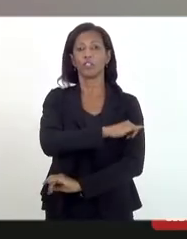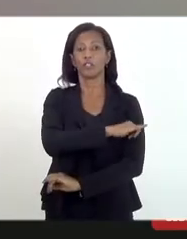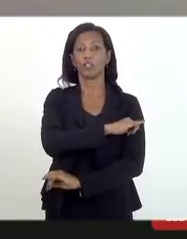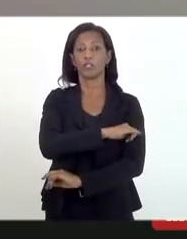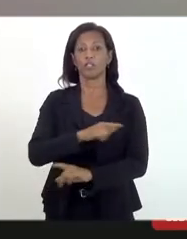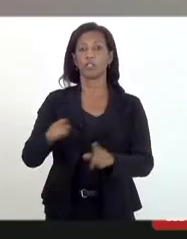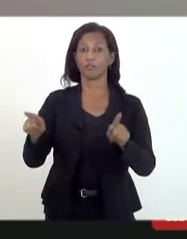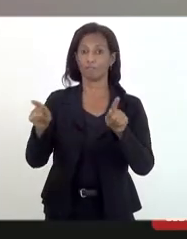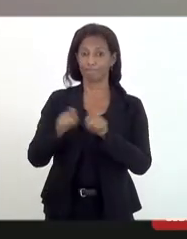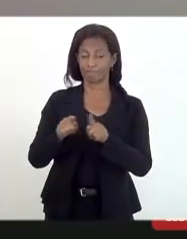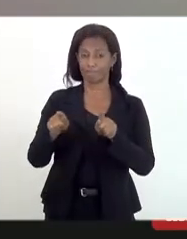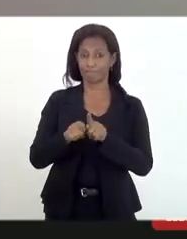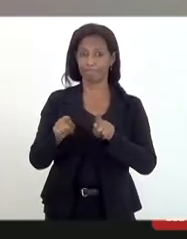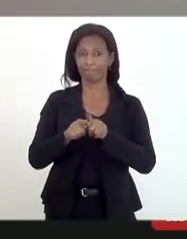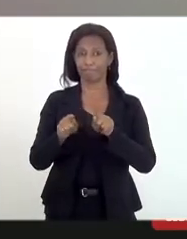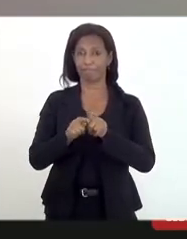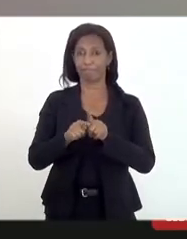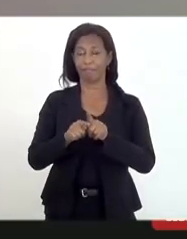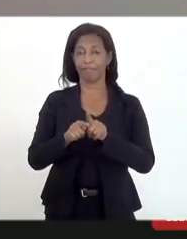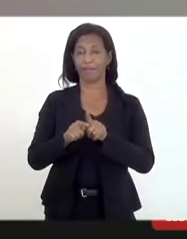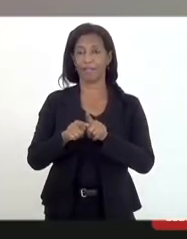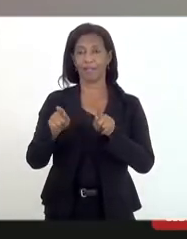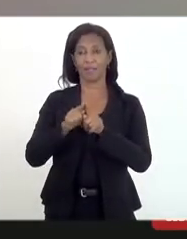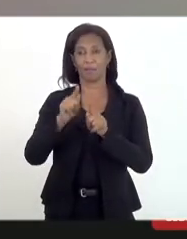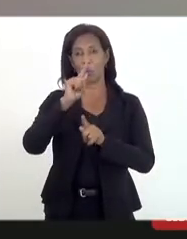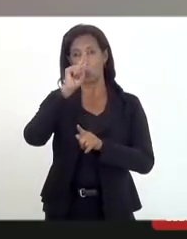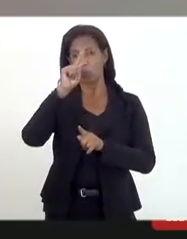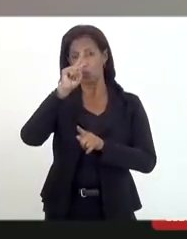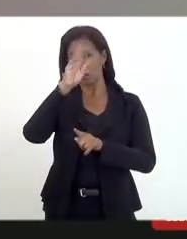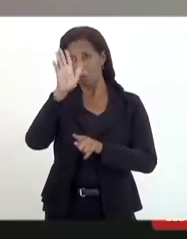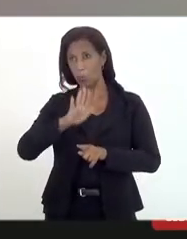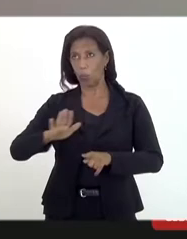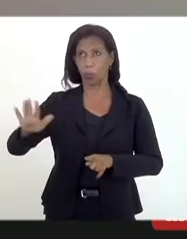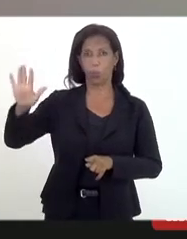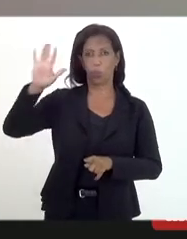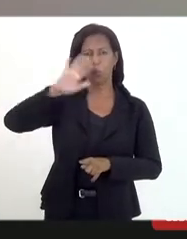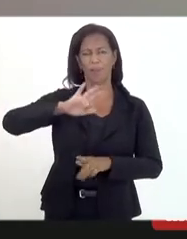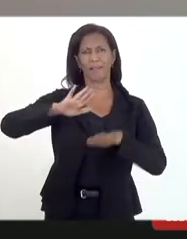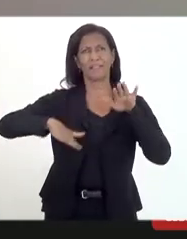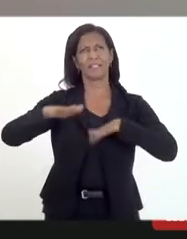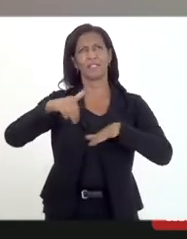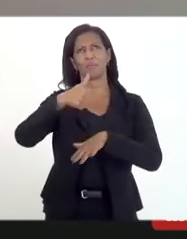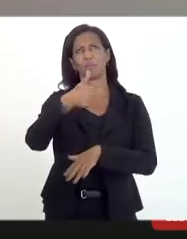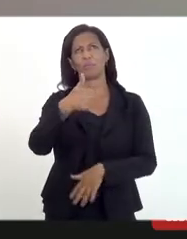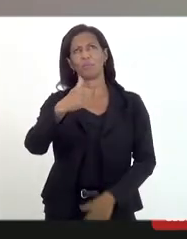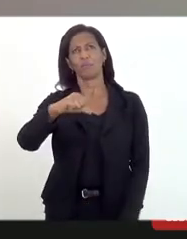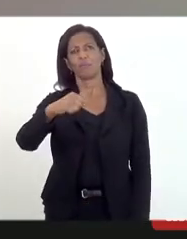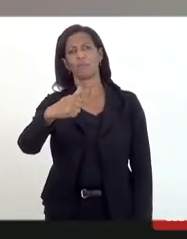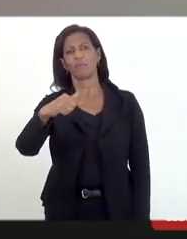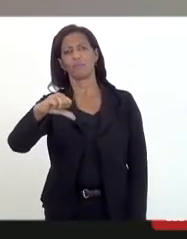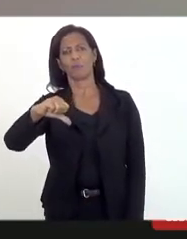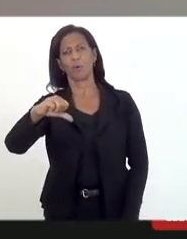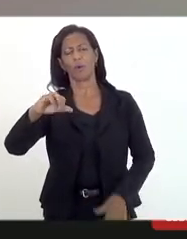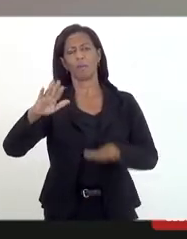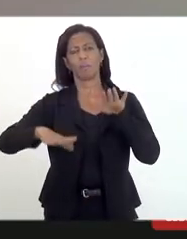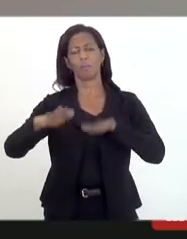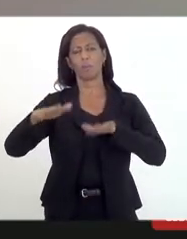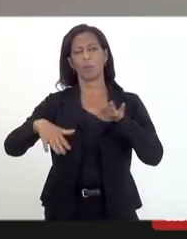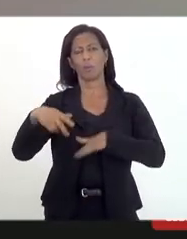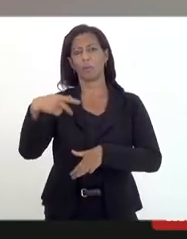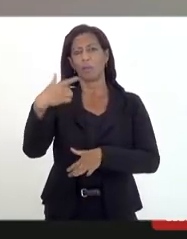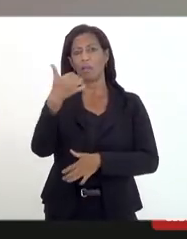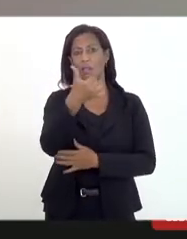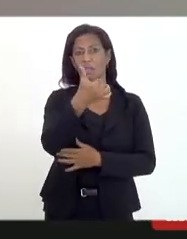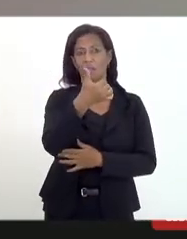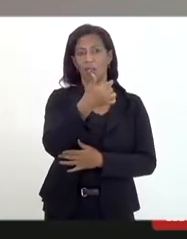sobretudo, mas em termos nacionais, desde 1989, pelo menos, e nas últimas duas décadas, esse